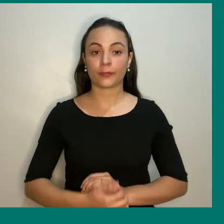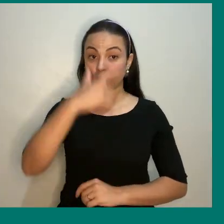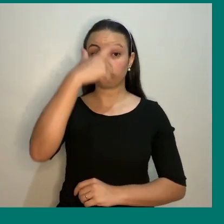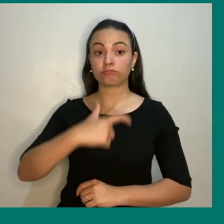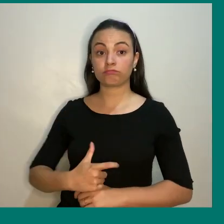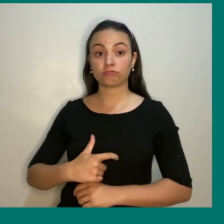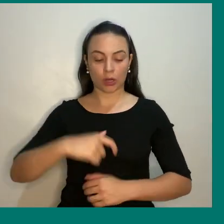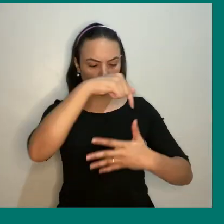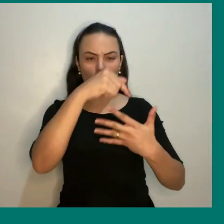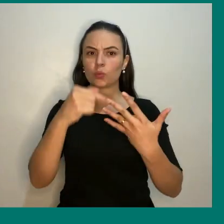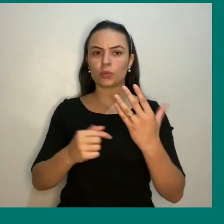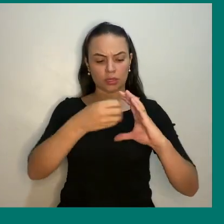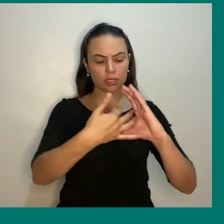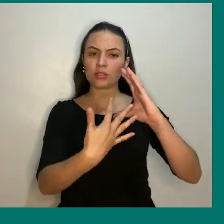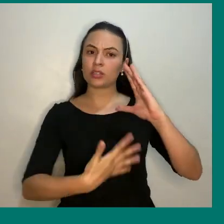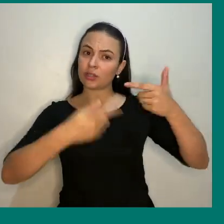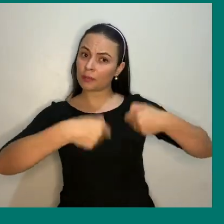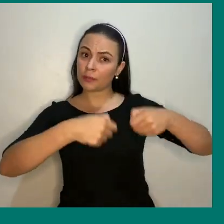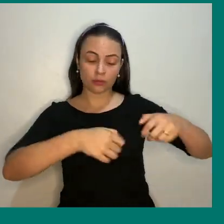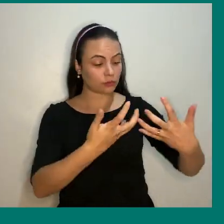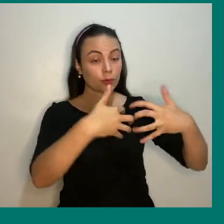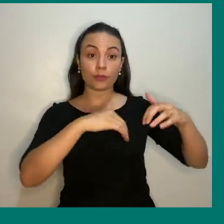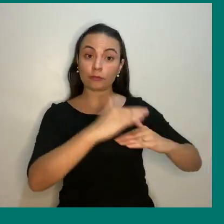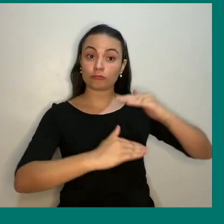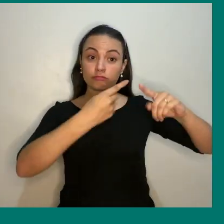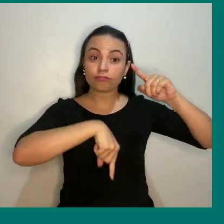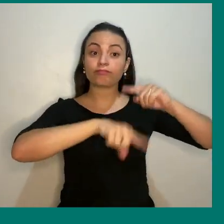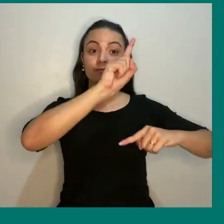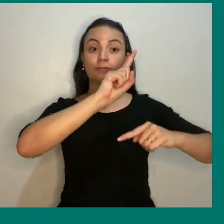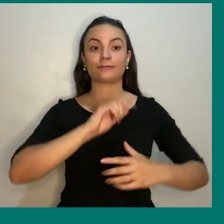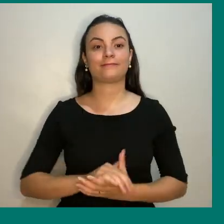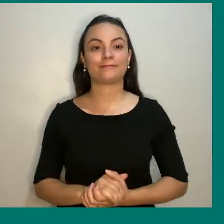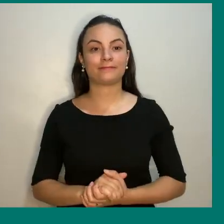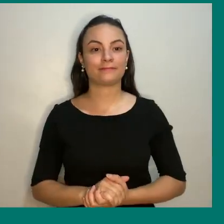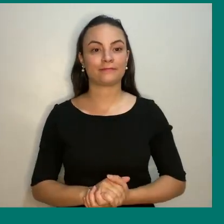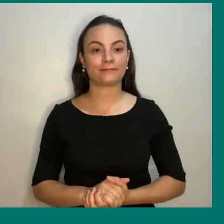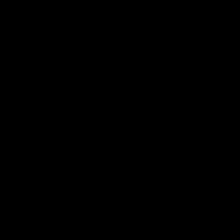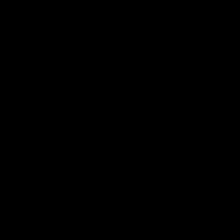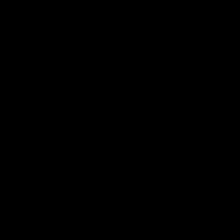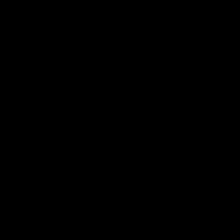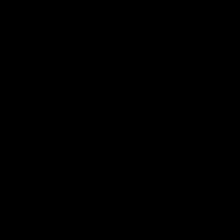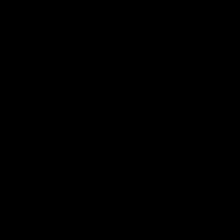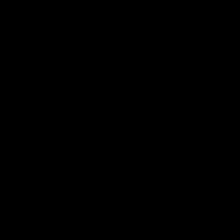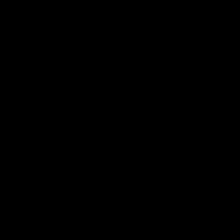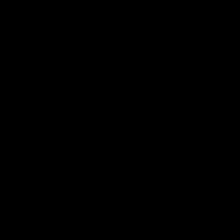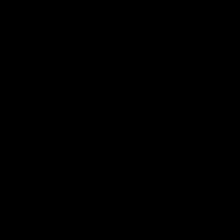Porque apresento os predicados necessários à condução dessa instituição.